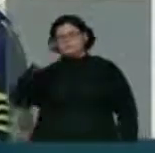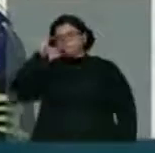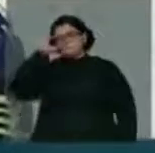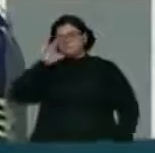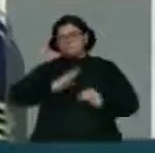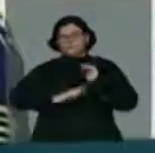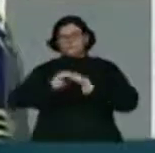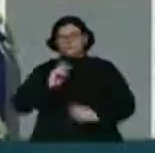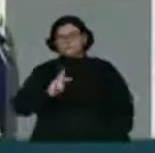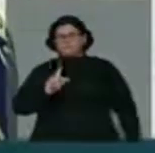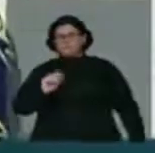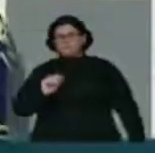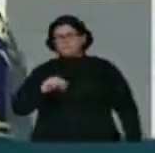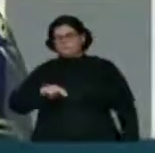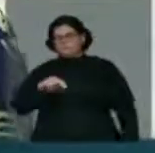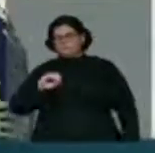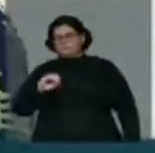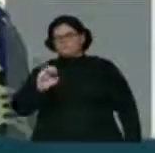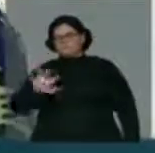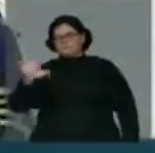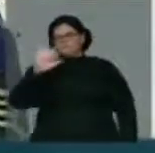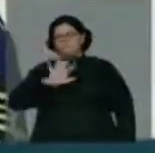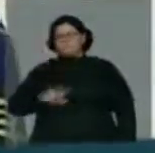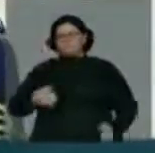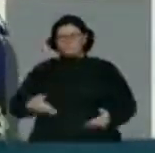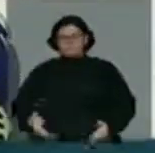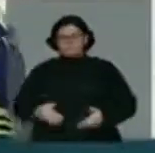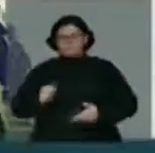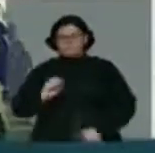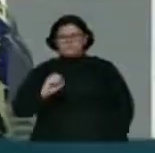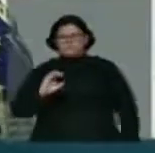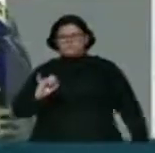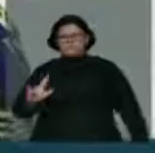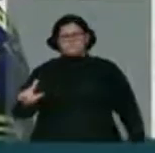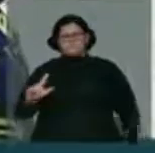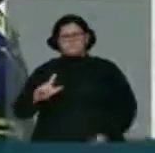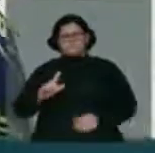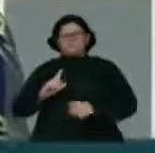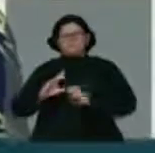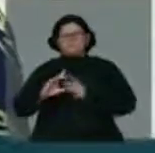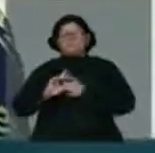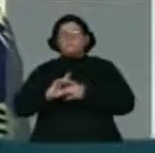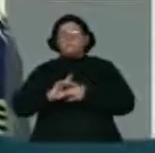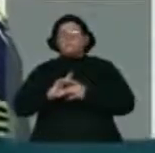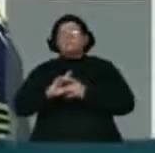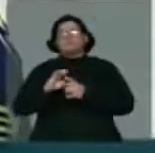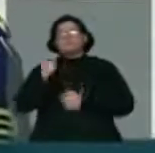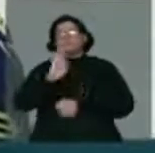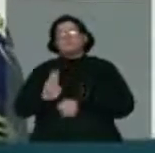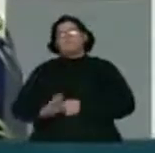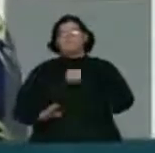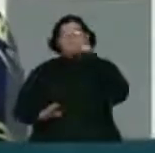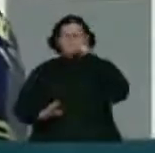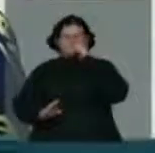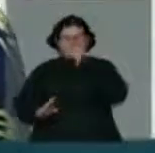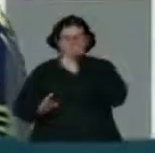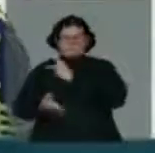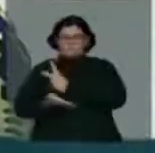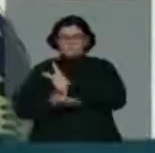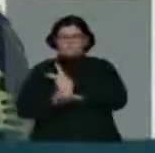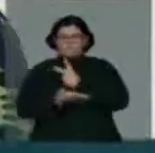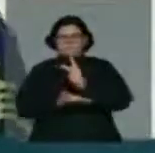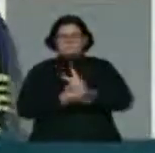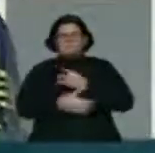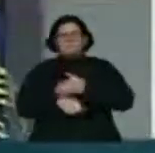Nacional de Participação Social. A União Brasileira de Mulheres, que acompanha os diferentes conselhos que existem